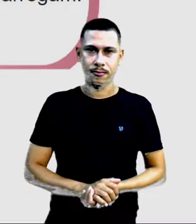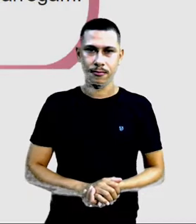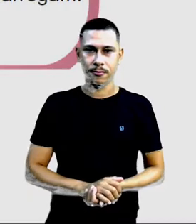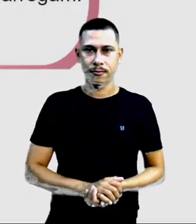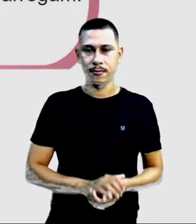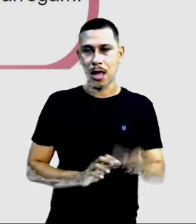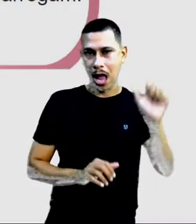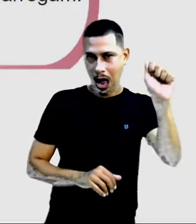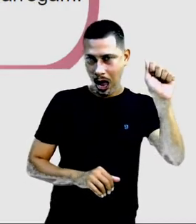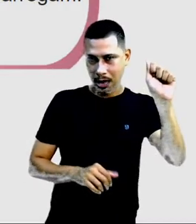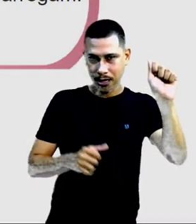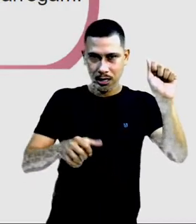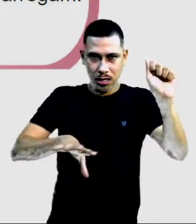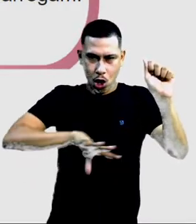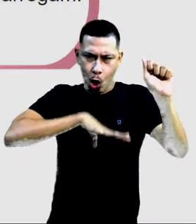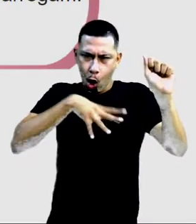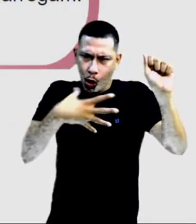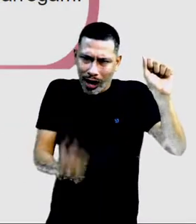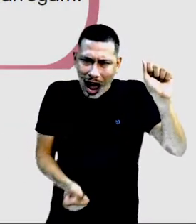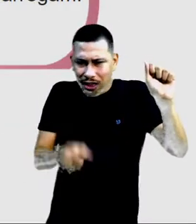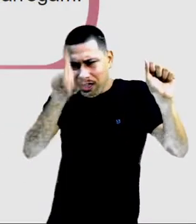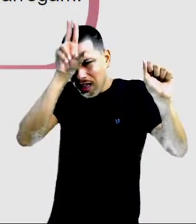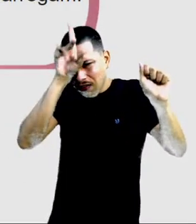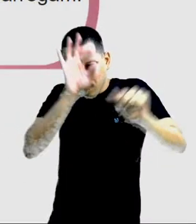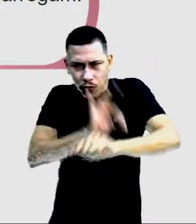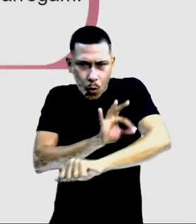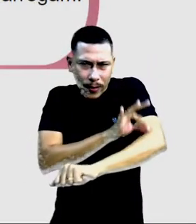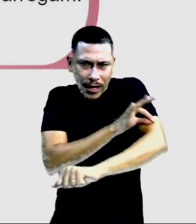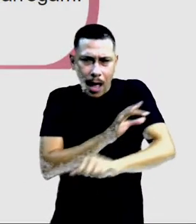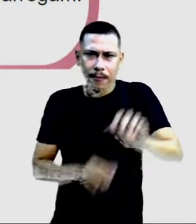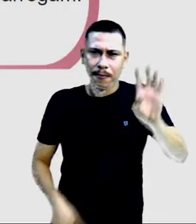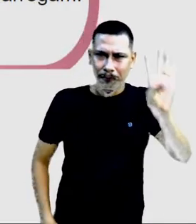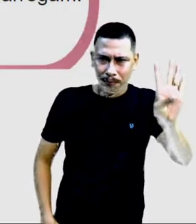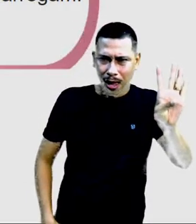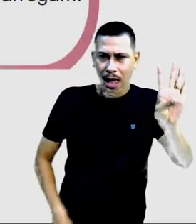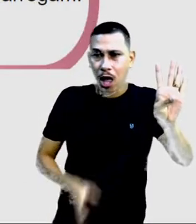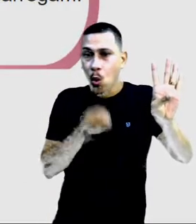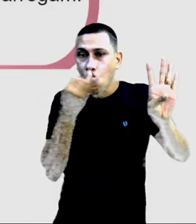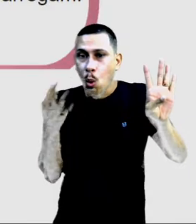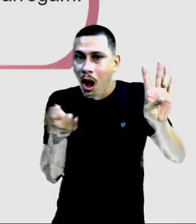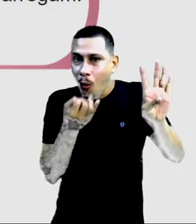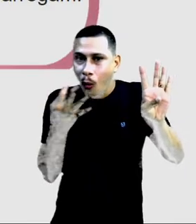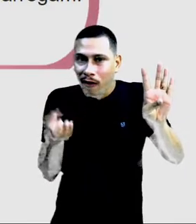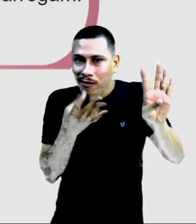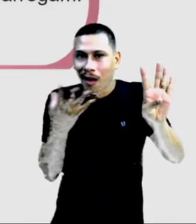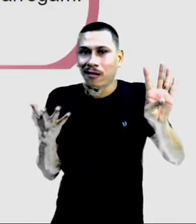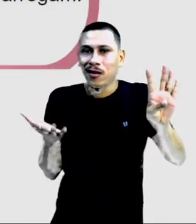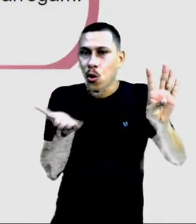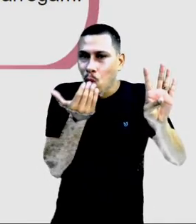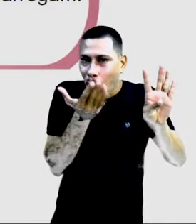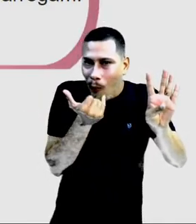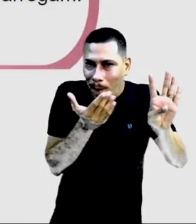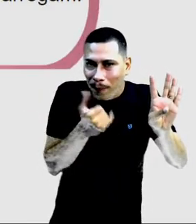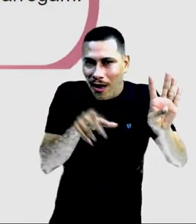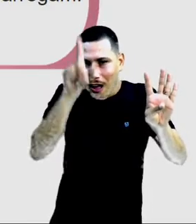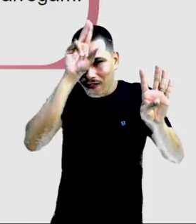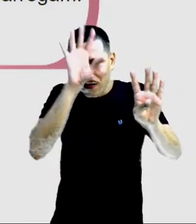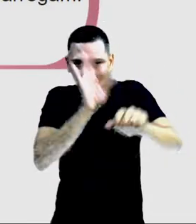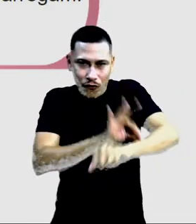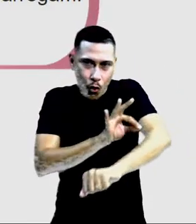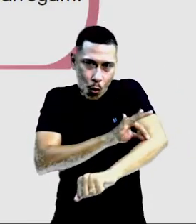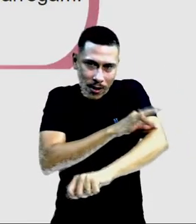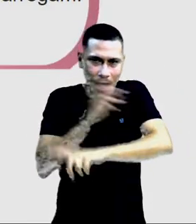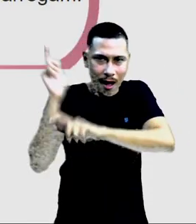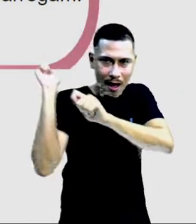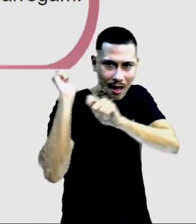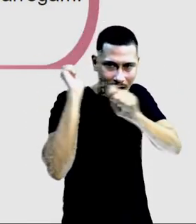andam muito, na quantidade das coisas que as formigas carregam, onde as formigas guardam